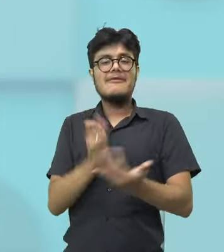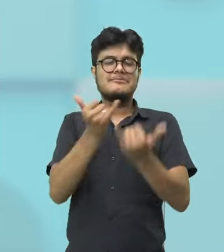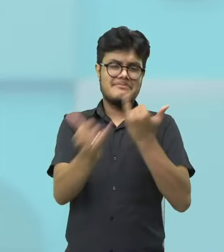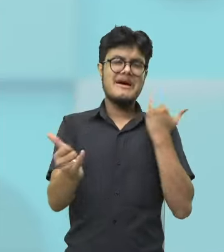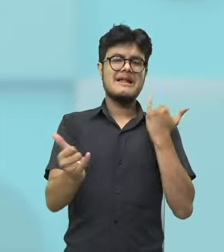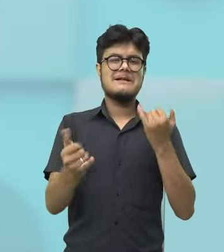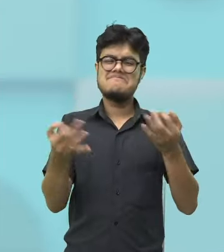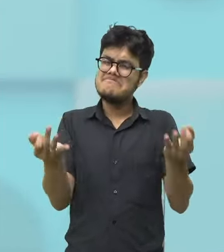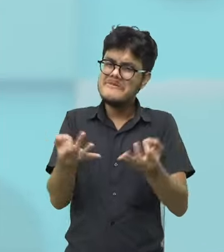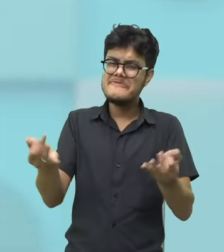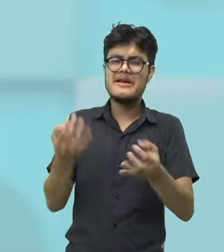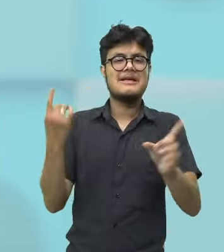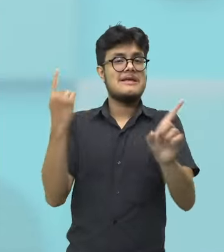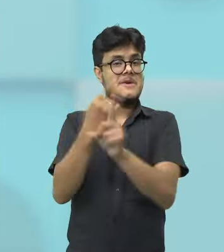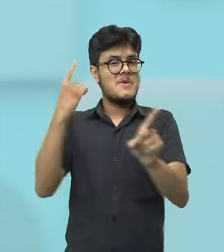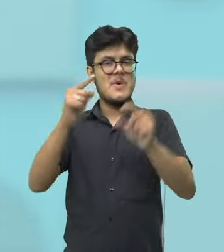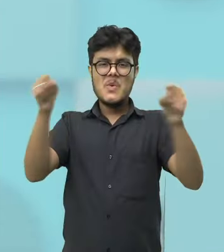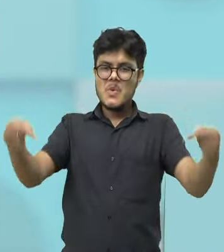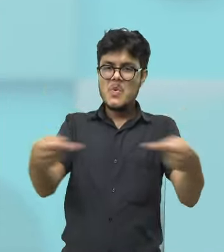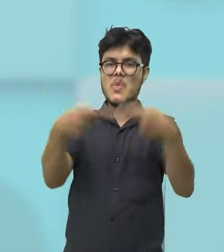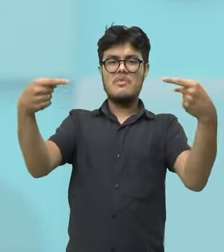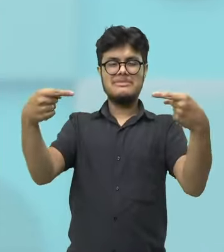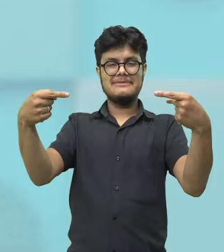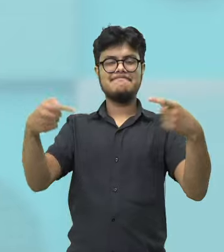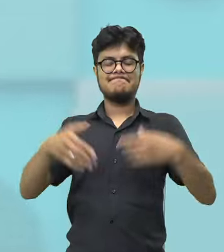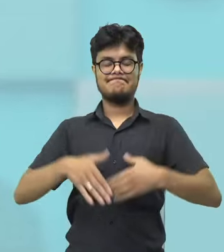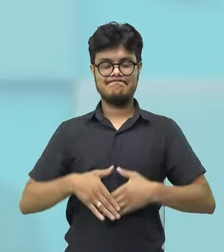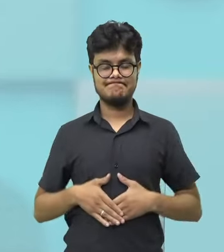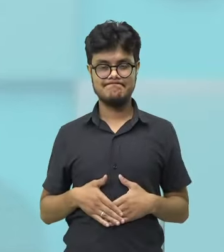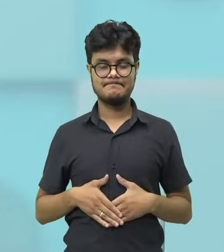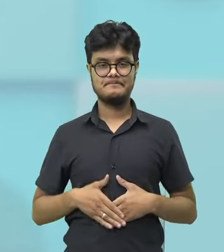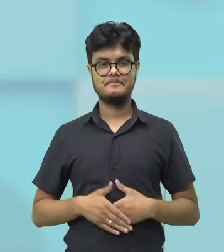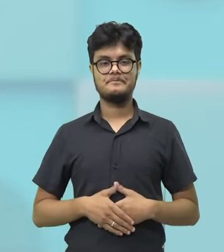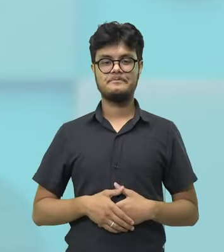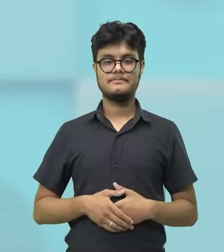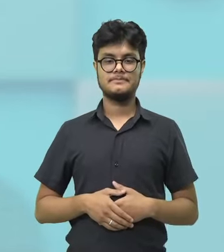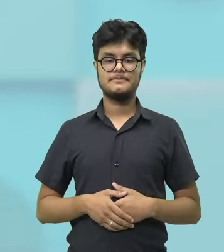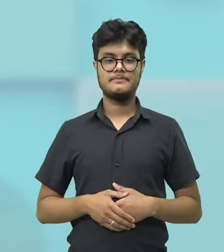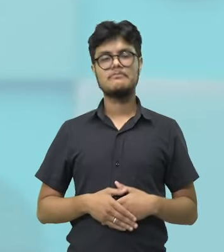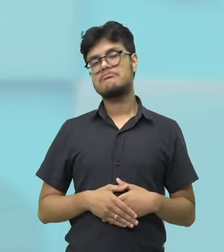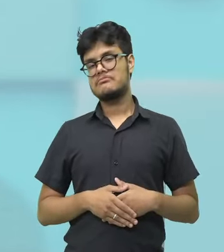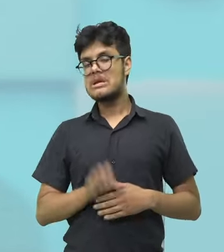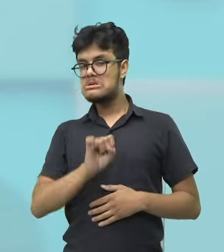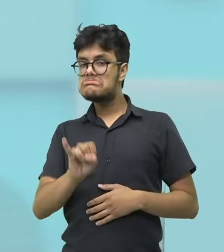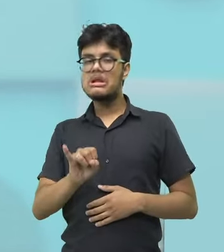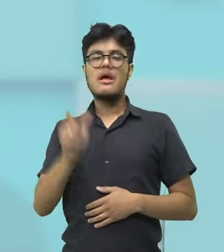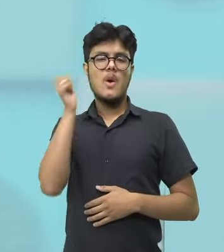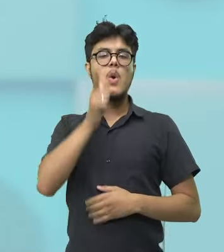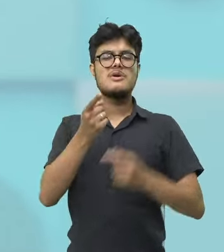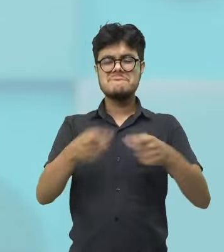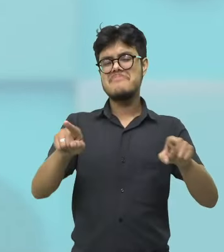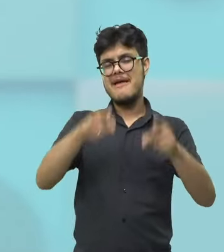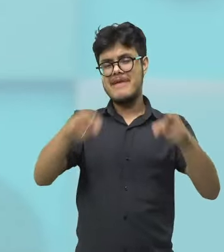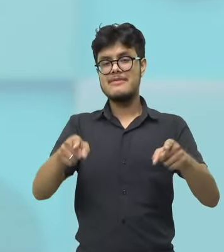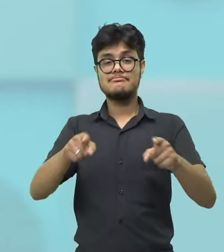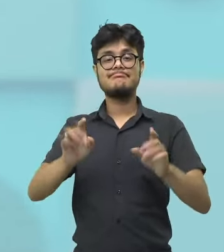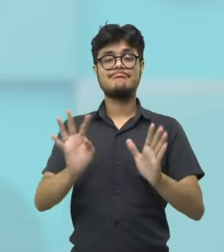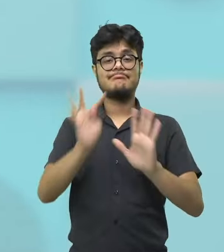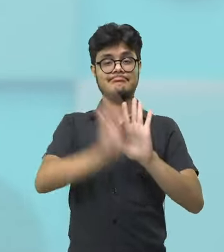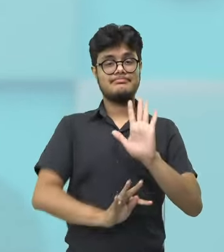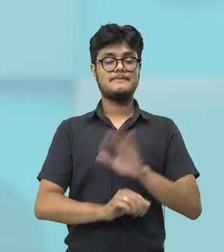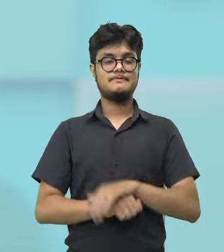da palavra perfeita, para rimar, né? Para dar aquele lado mais sonoro e enfático dentro do nosso poema.